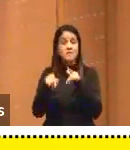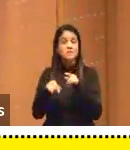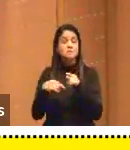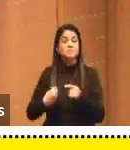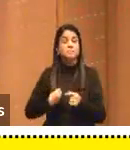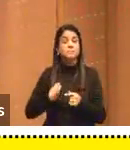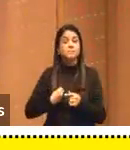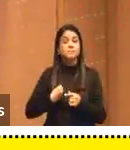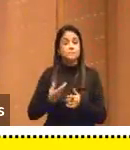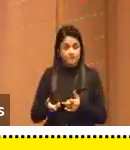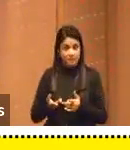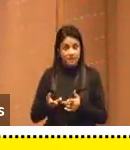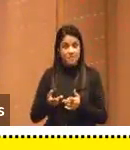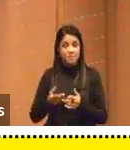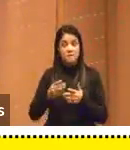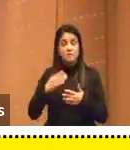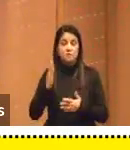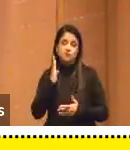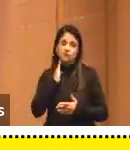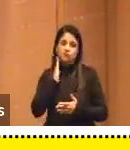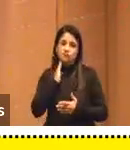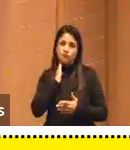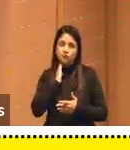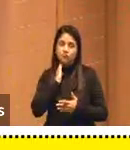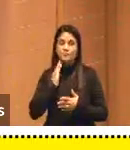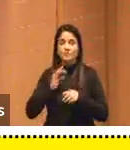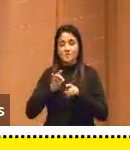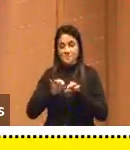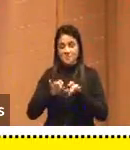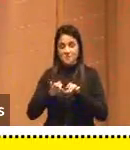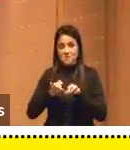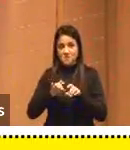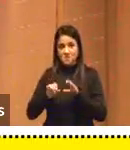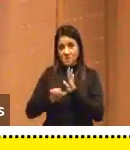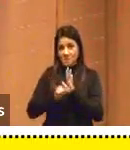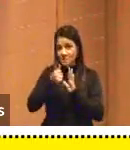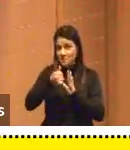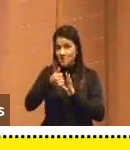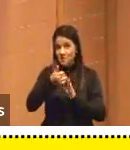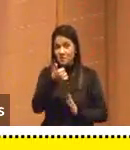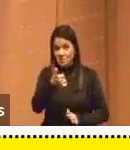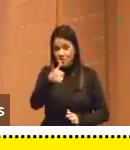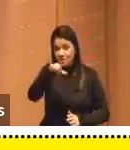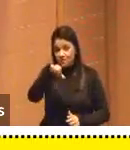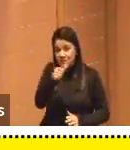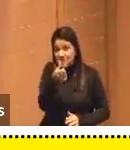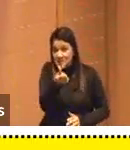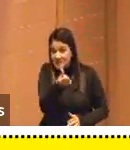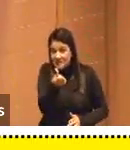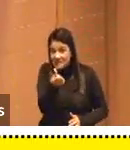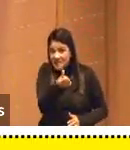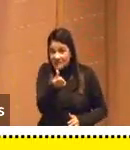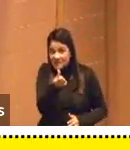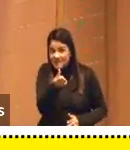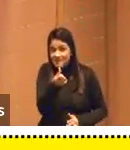mas olha, o primeiro chatbot, que é a Elisa, data de 66, e o autor ficou